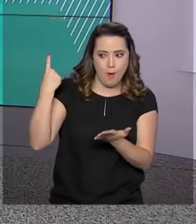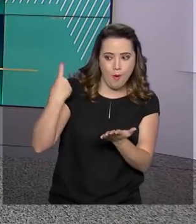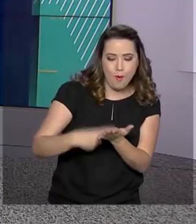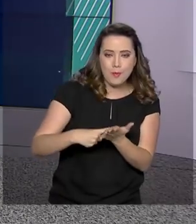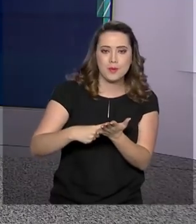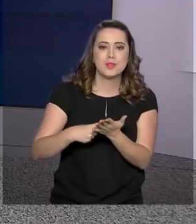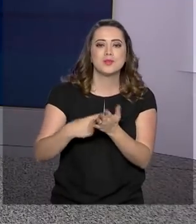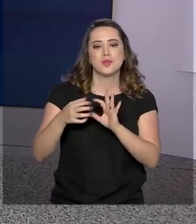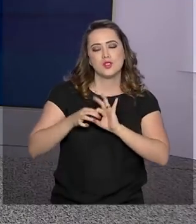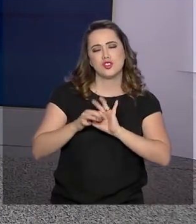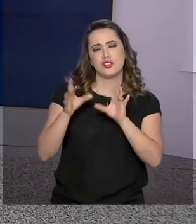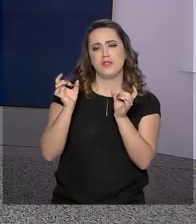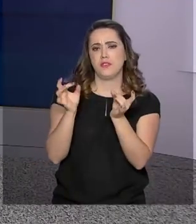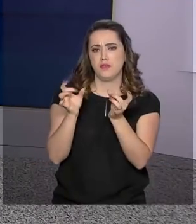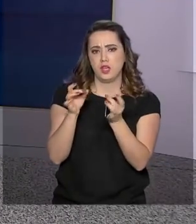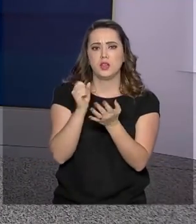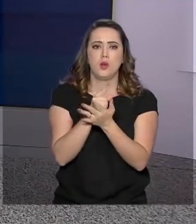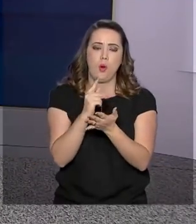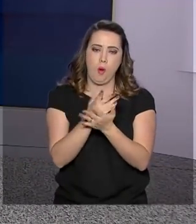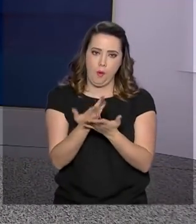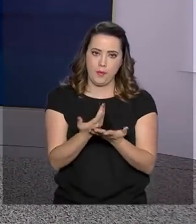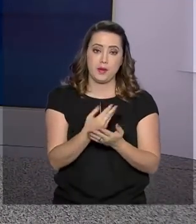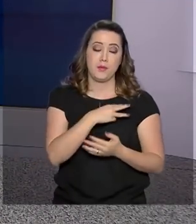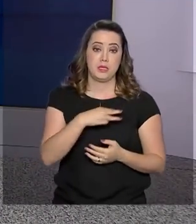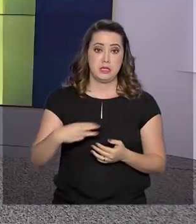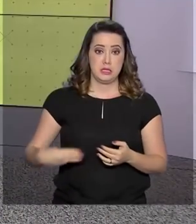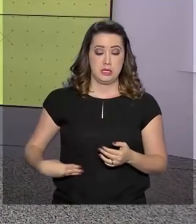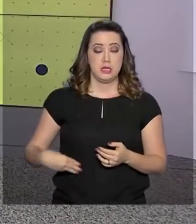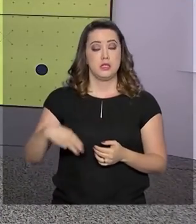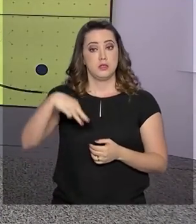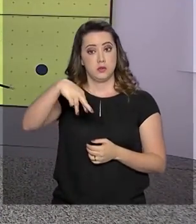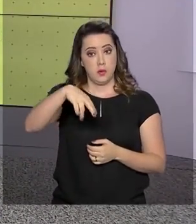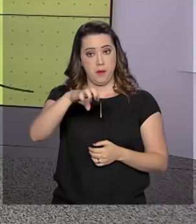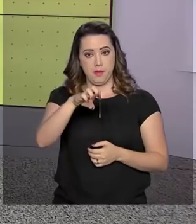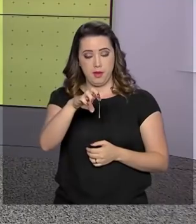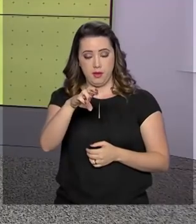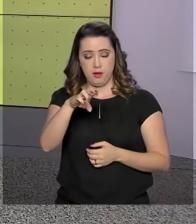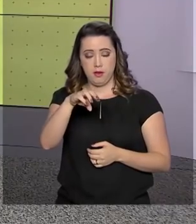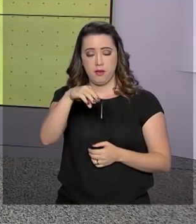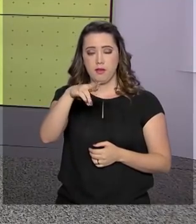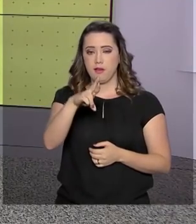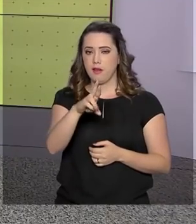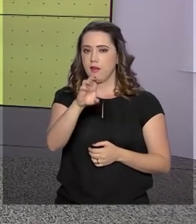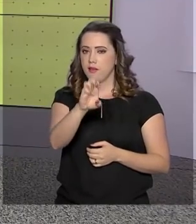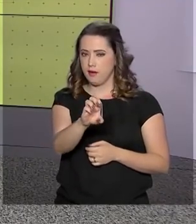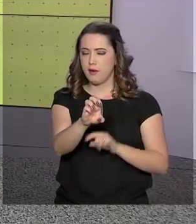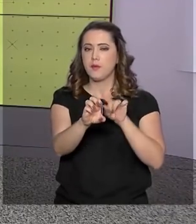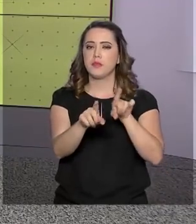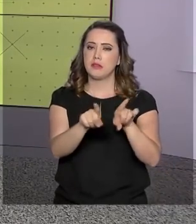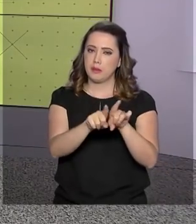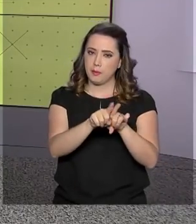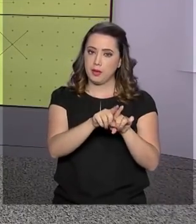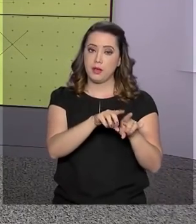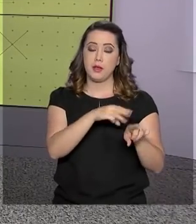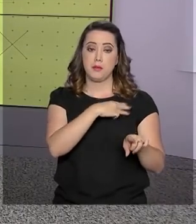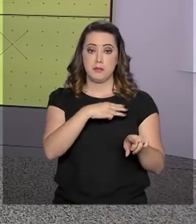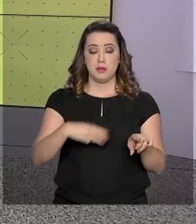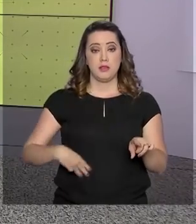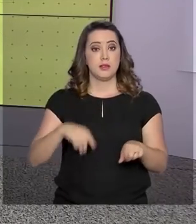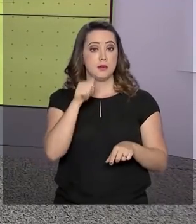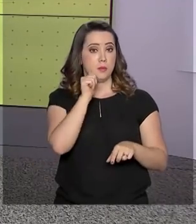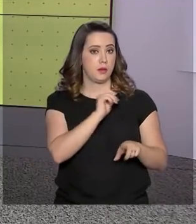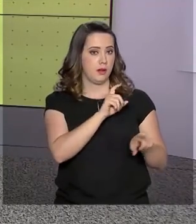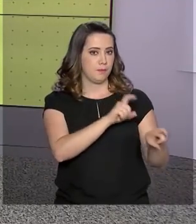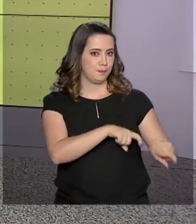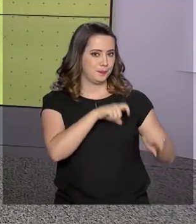Ernesto Araújo, e a ministra da Agricultura, Tereza Cristina, participaram da última rodada de negociações em Bruxelas, na Bélgica,